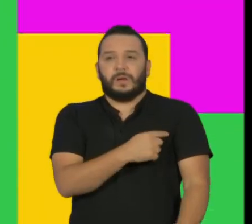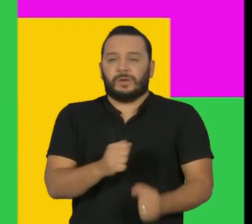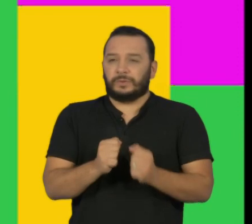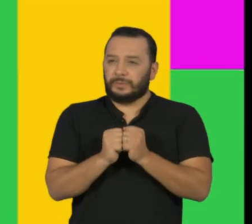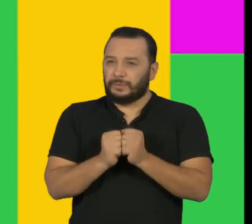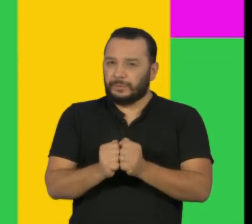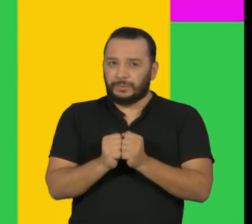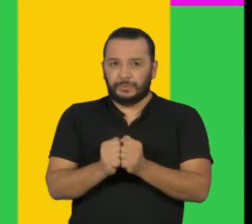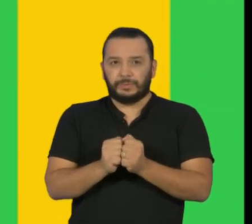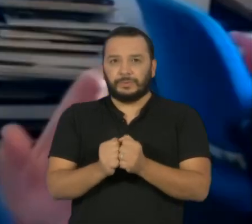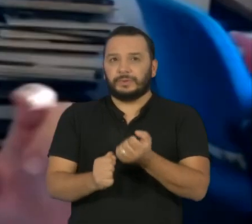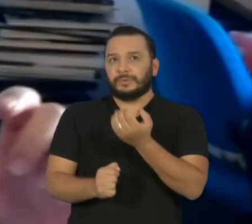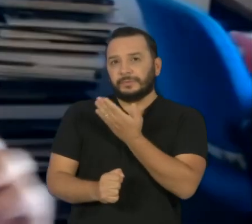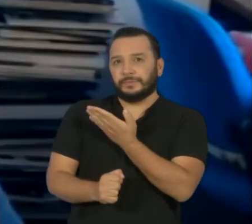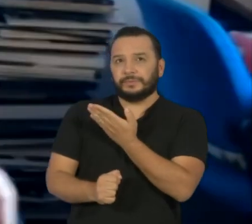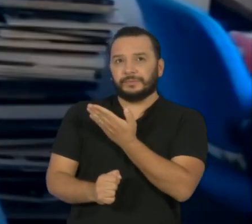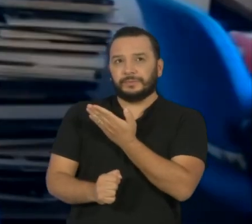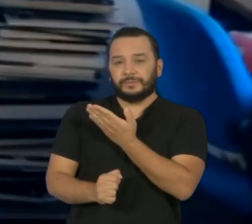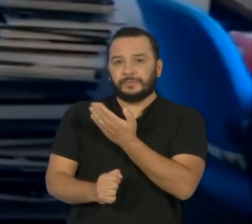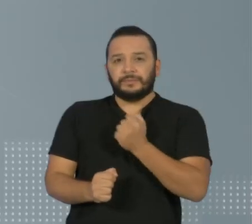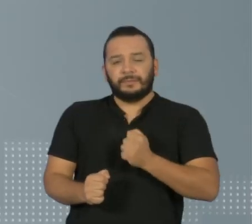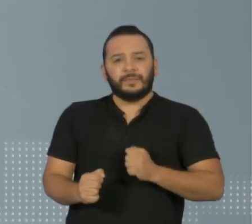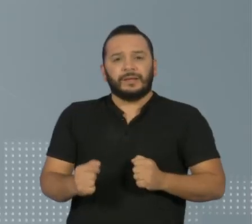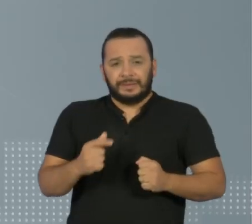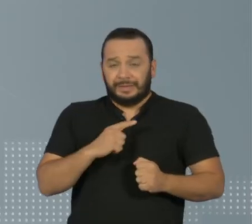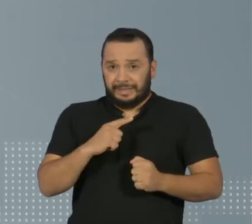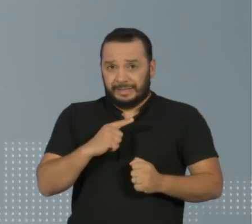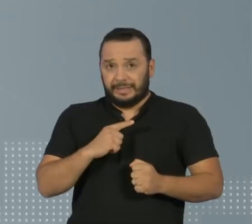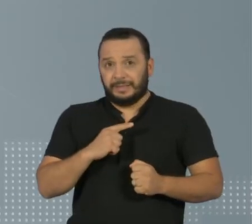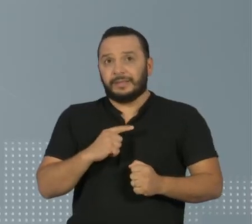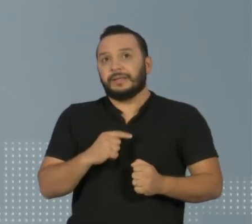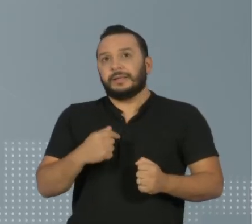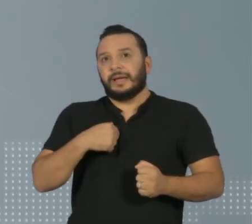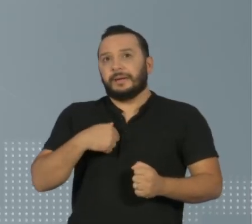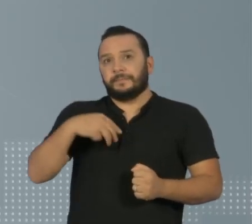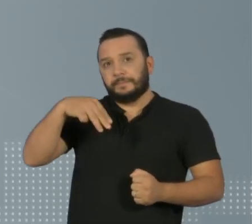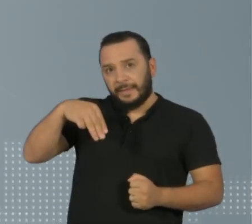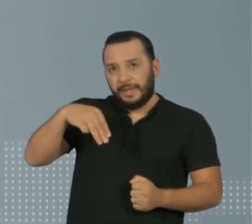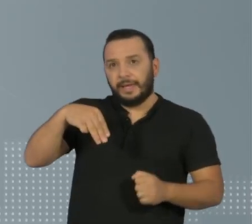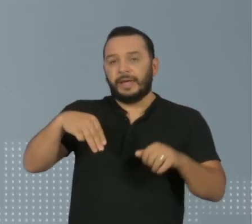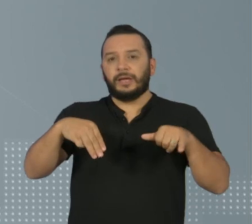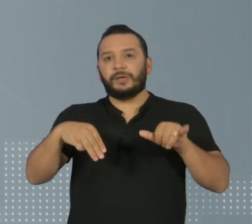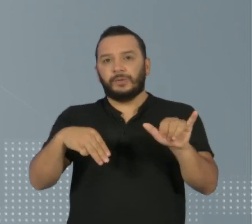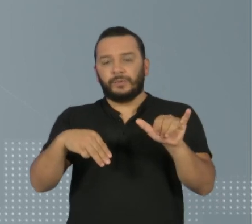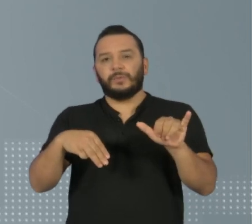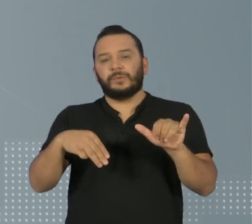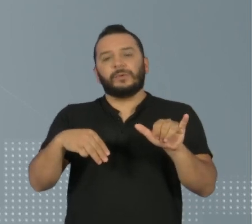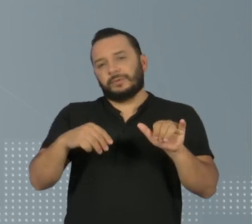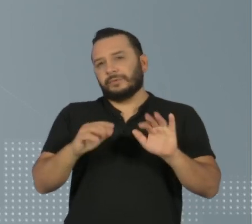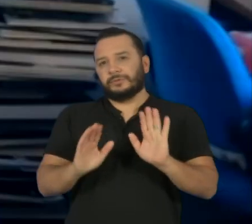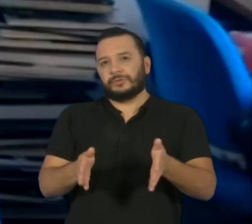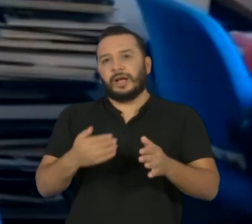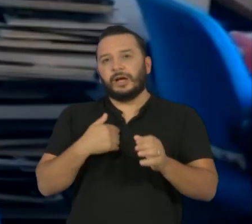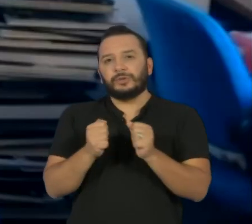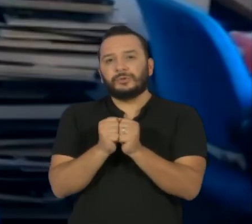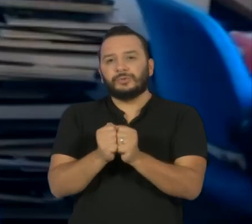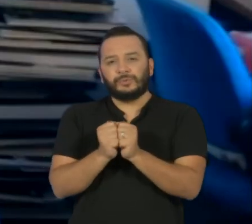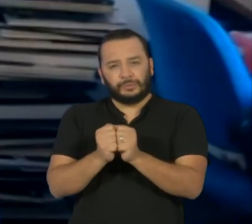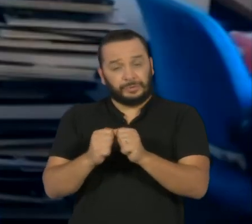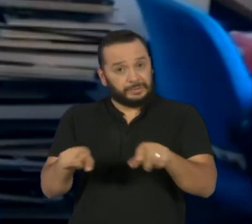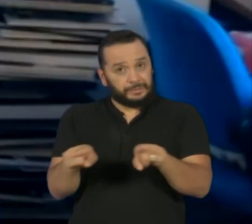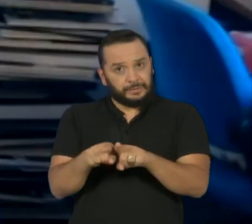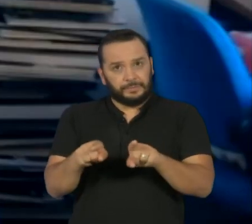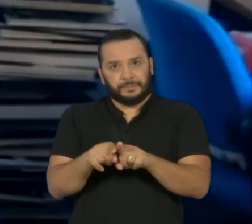Me, you, we. Quer dizer, eu, você, nós. Então eu fiz um eu, você, nós, todo mundo junto. Eu fiz um outro chamado